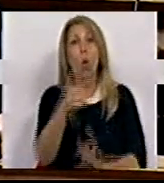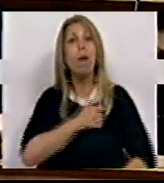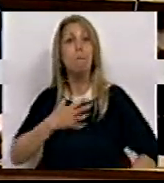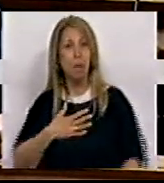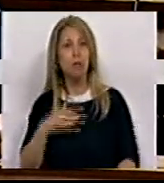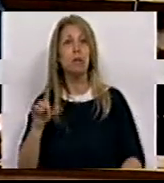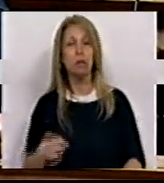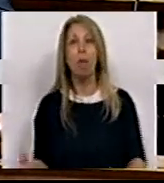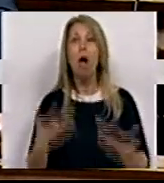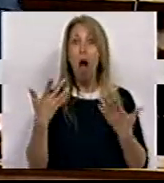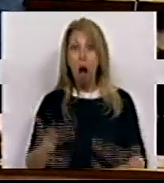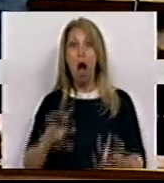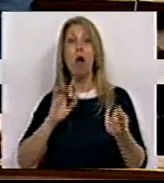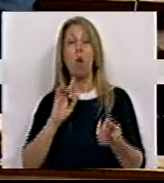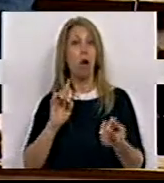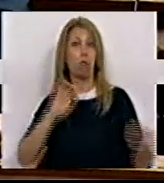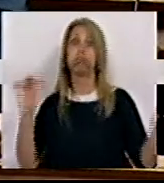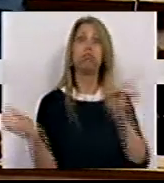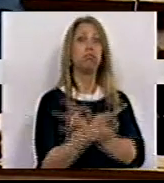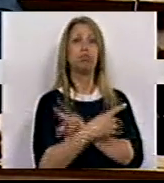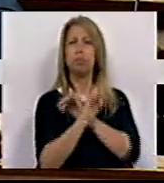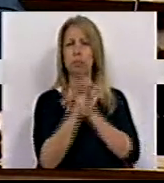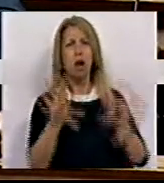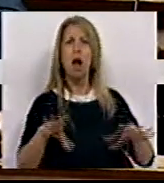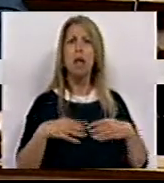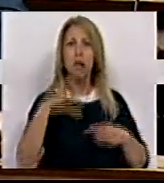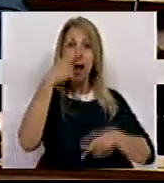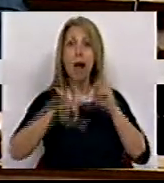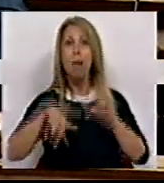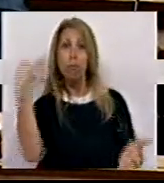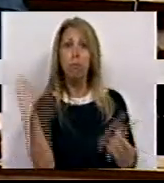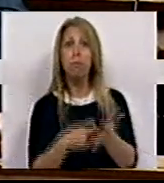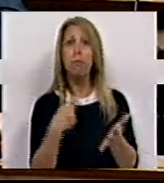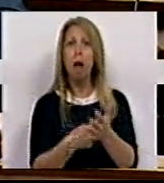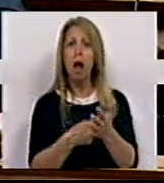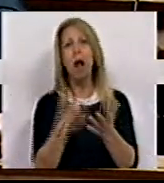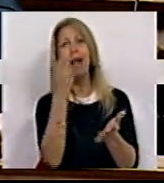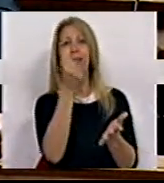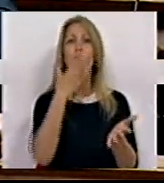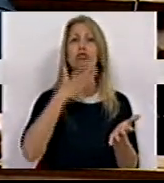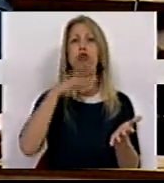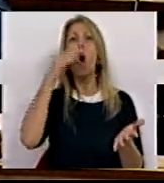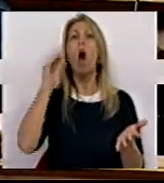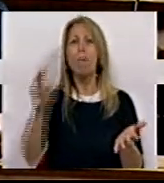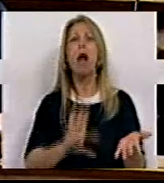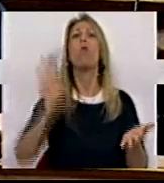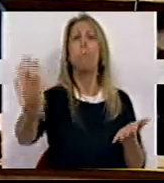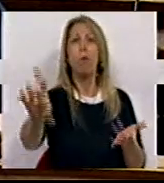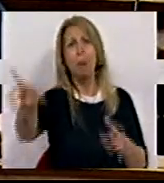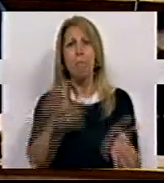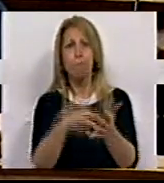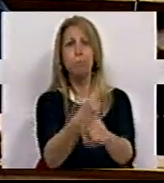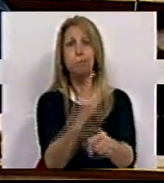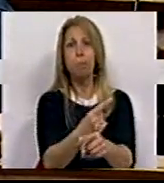numa inaceitável inversão, os clientes têm de pagar para emprestar as suas poupanças ao banco. De acordo com o Banco de Portugal,